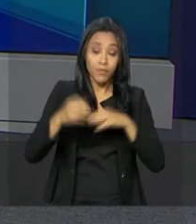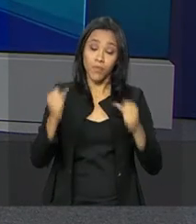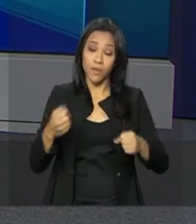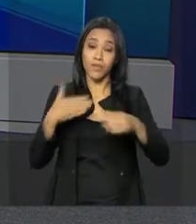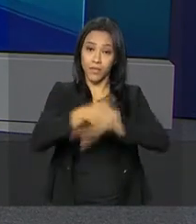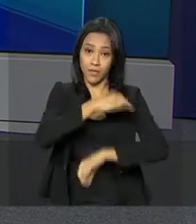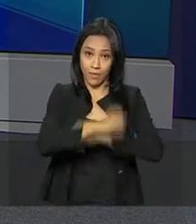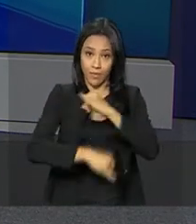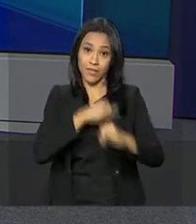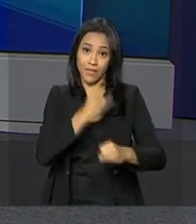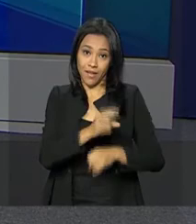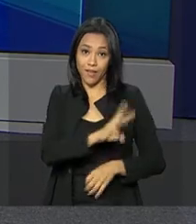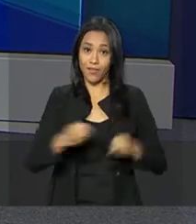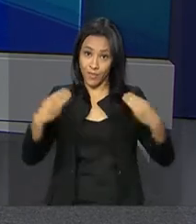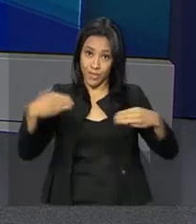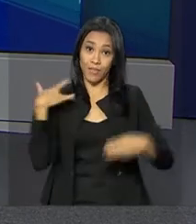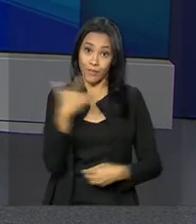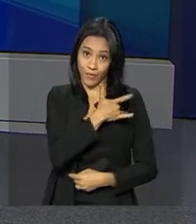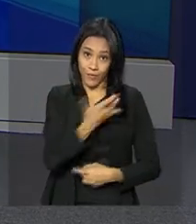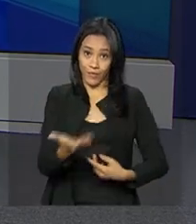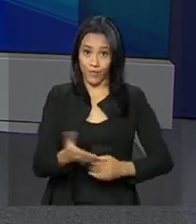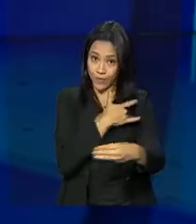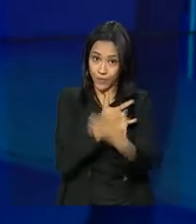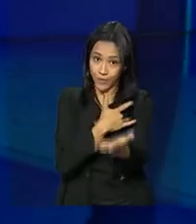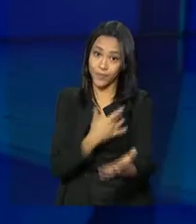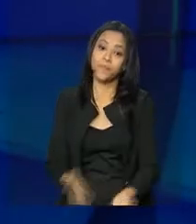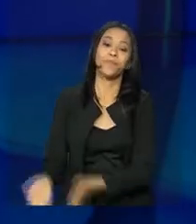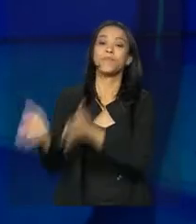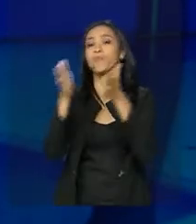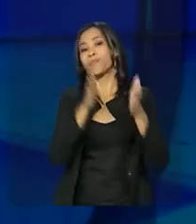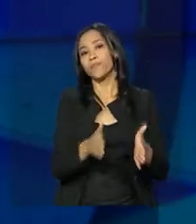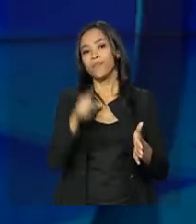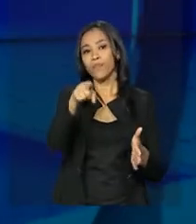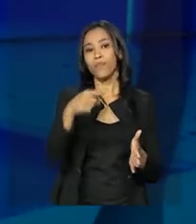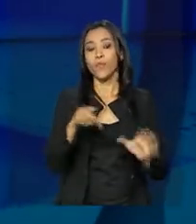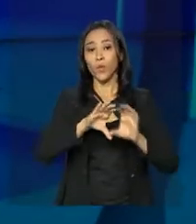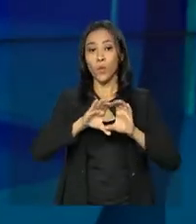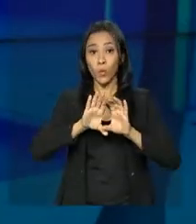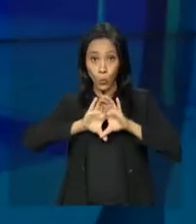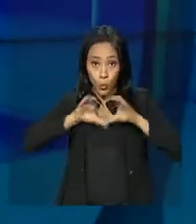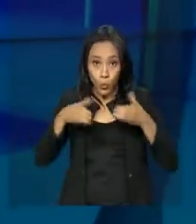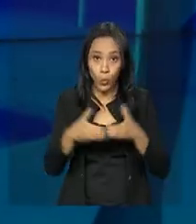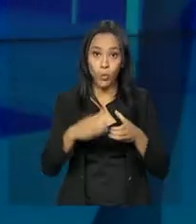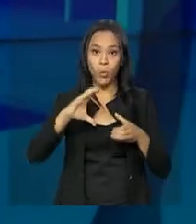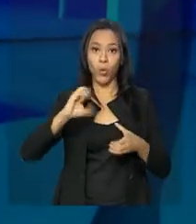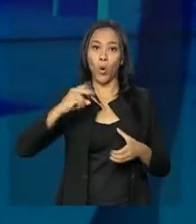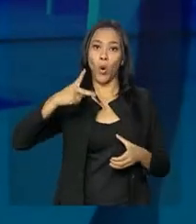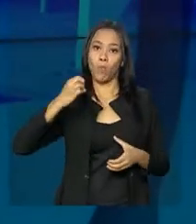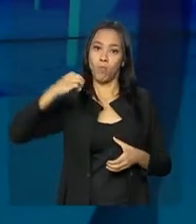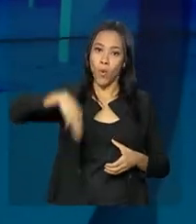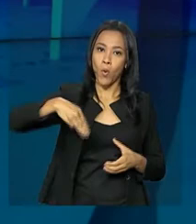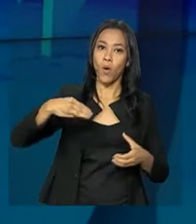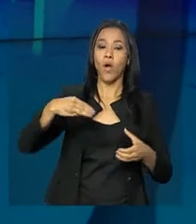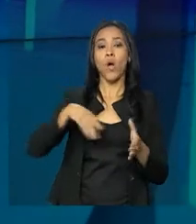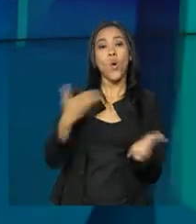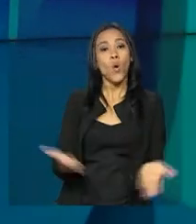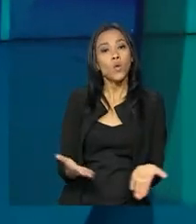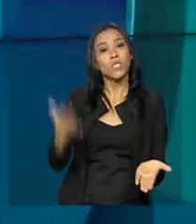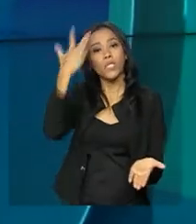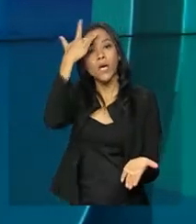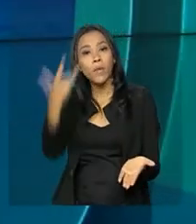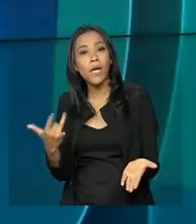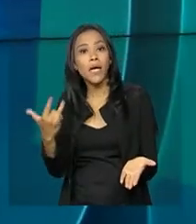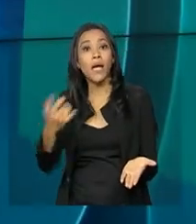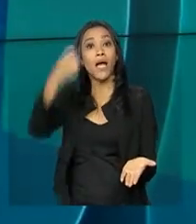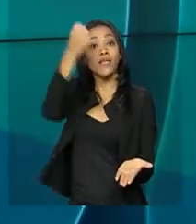acessar o site do Ministério da Saúde. O Comitê de Política Monetária, o COPOM, realiza hoje e amanhã a sexta